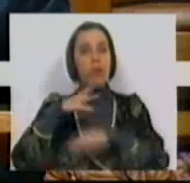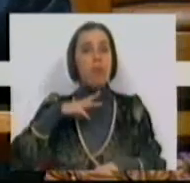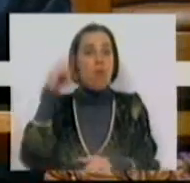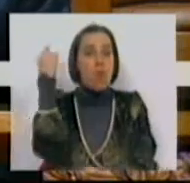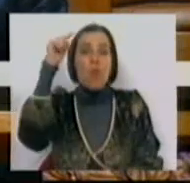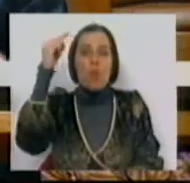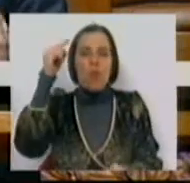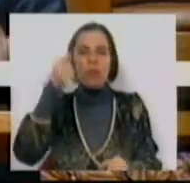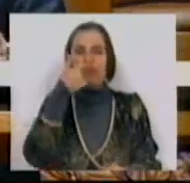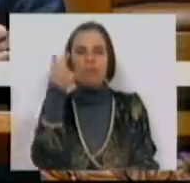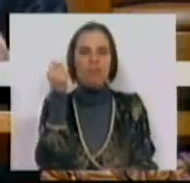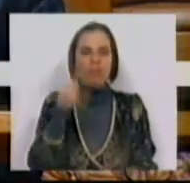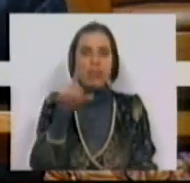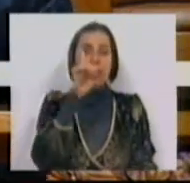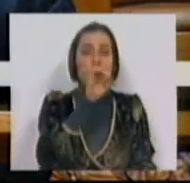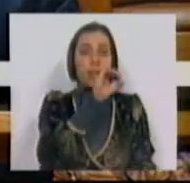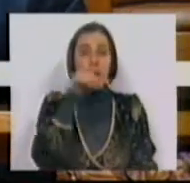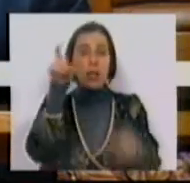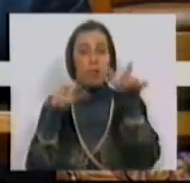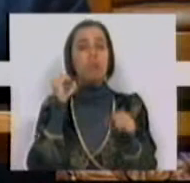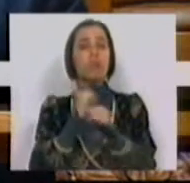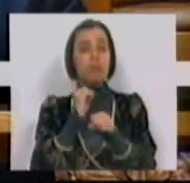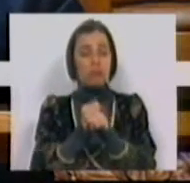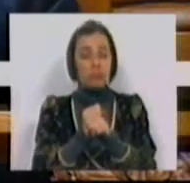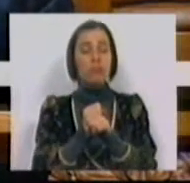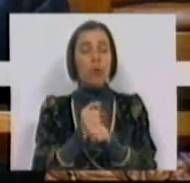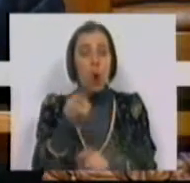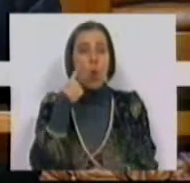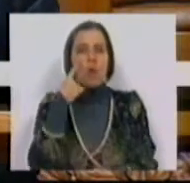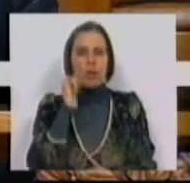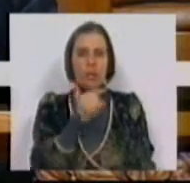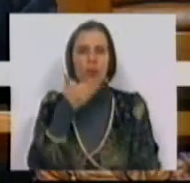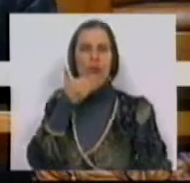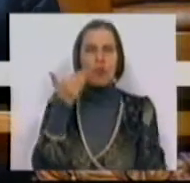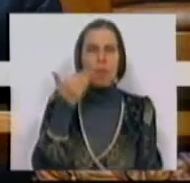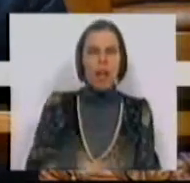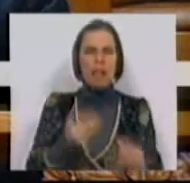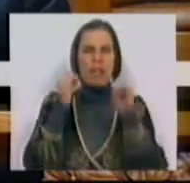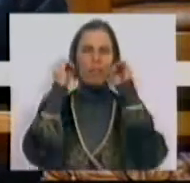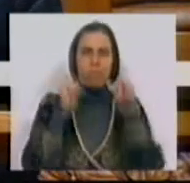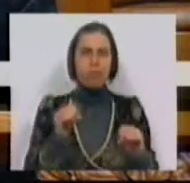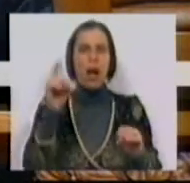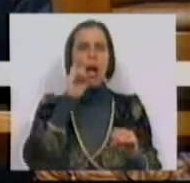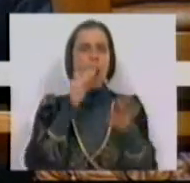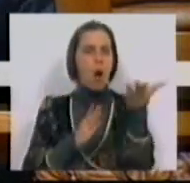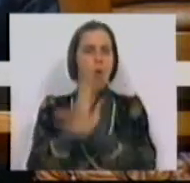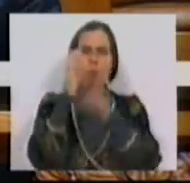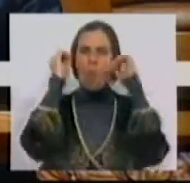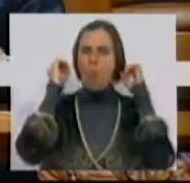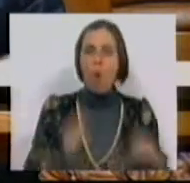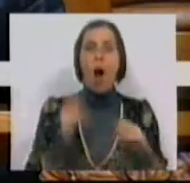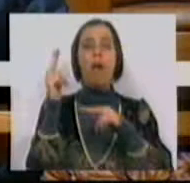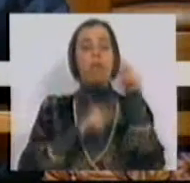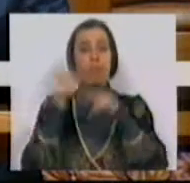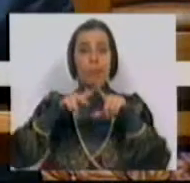portugueses, desprezando mais de 600 trabalhadores o seu conhecimento e experiência, sem qualquer garantia de continuidade da